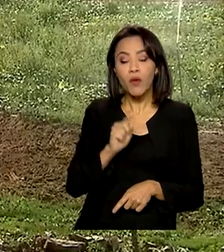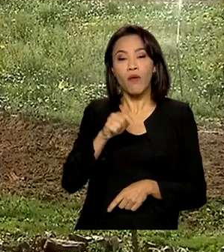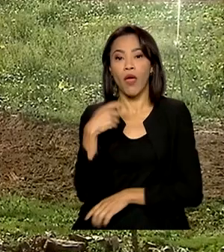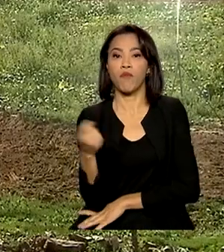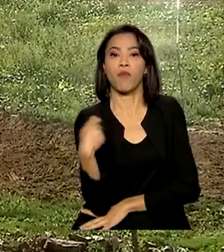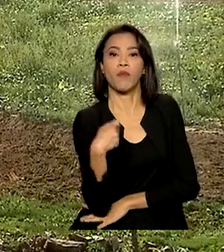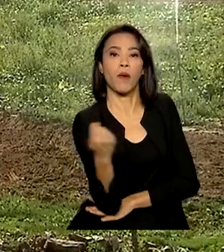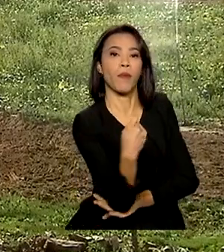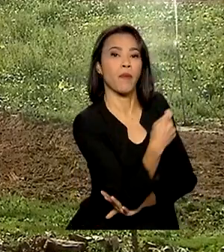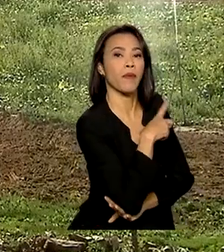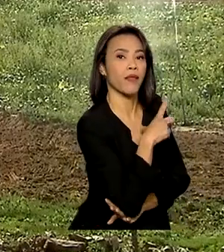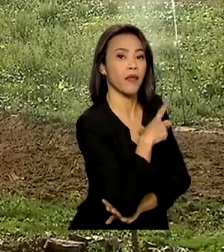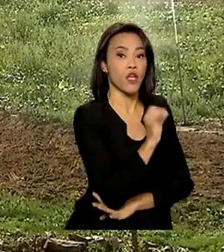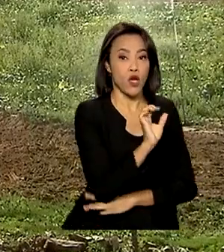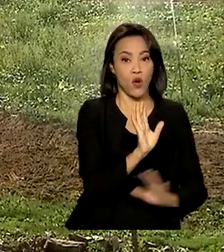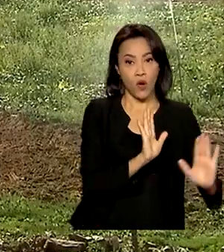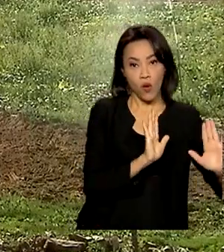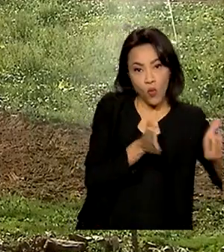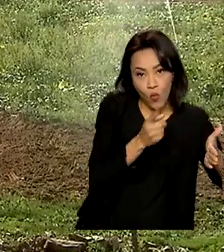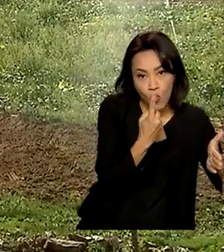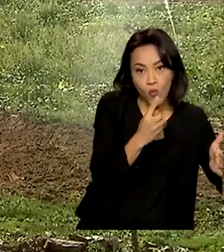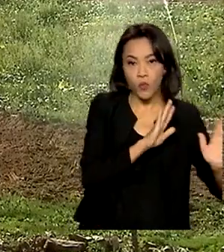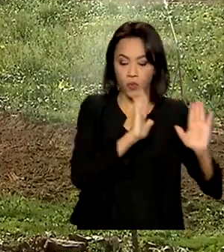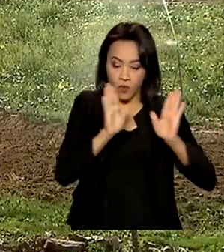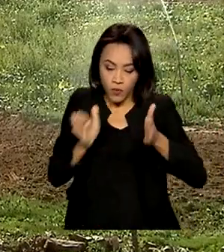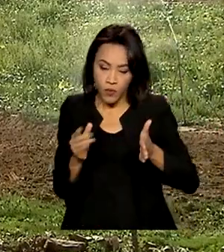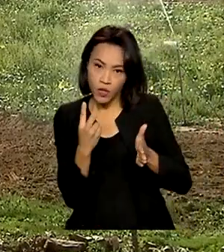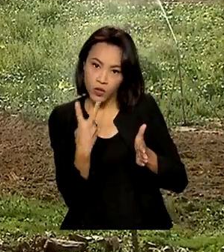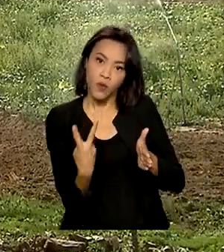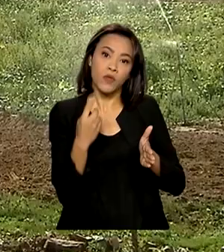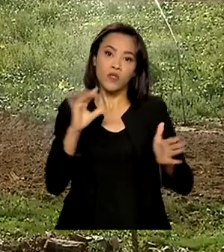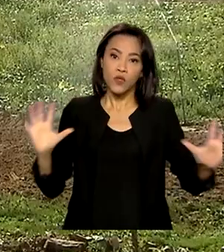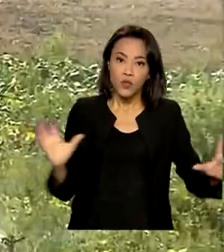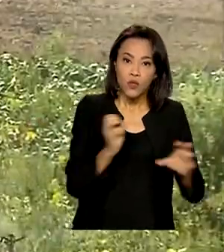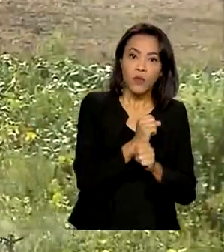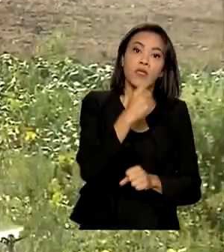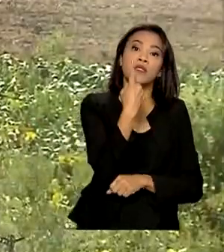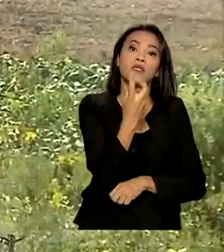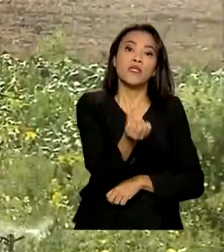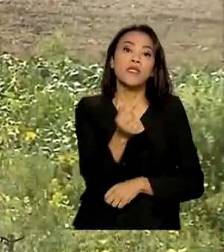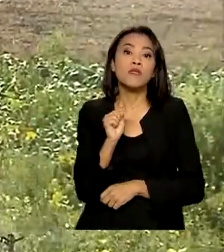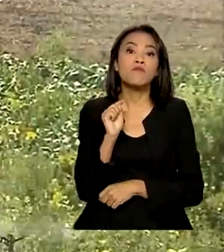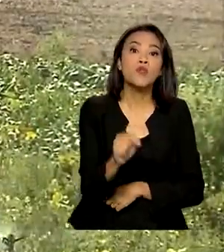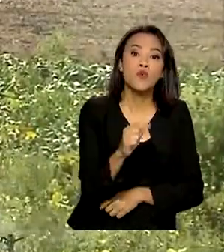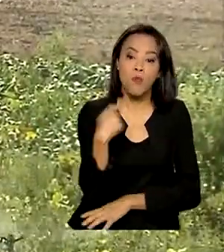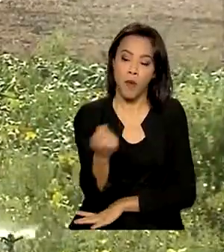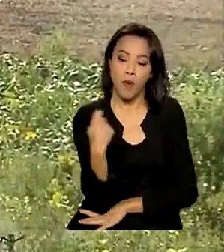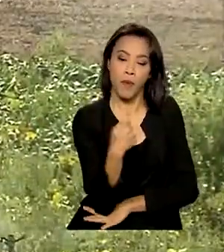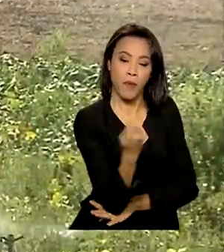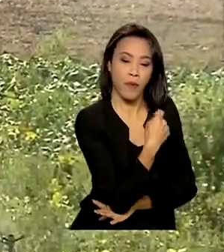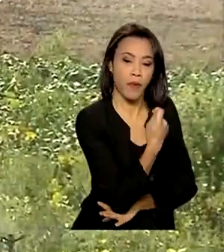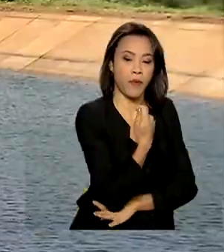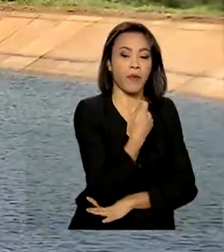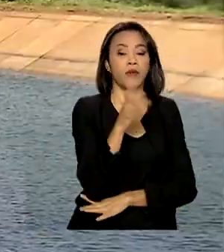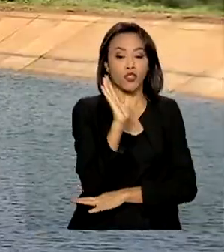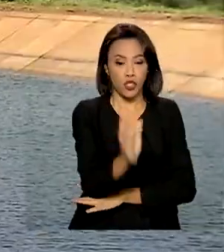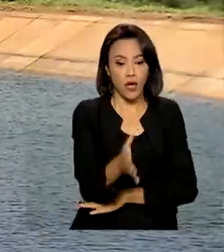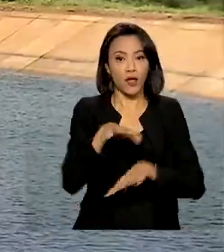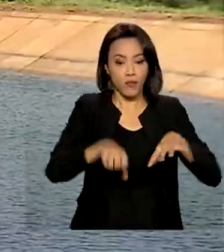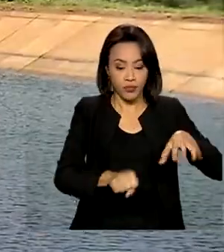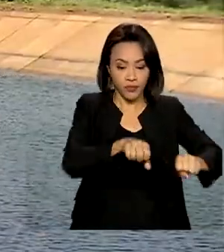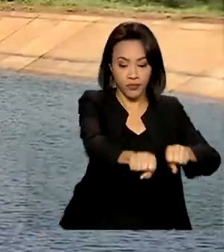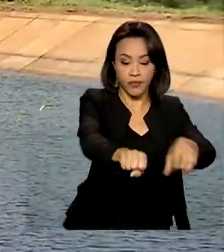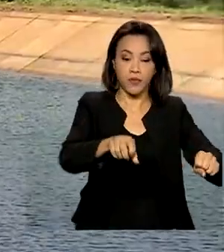As etapas 1 e 2 somam 16 mil hectares irrigáveis e já estão em fase de ocupação. São